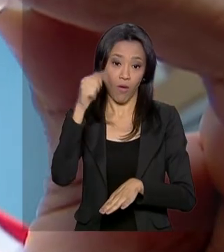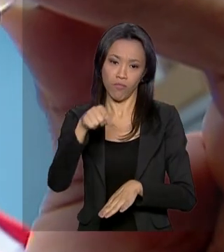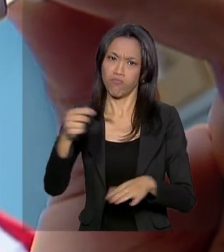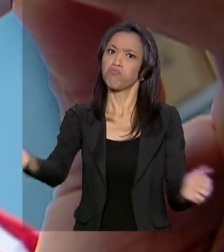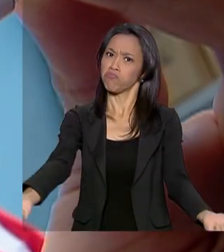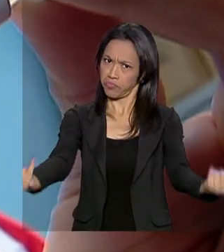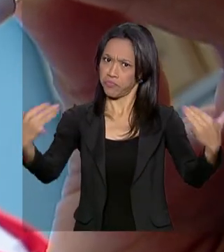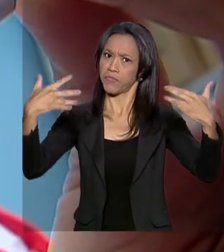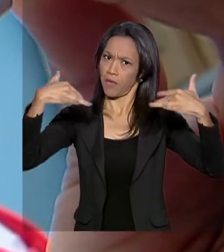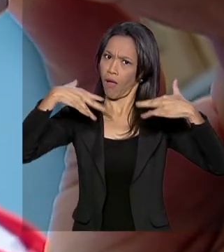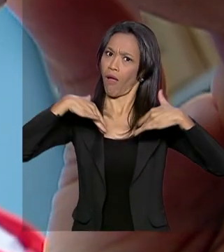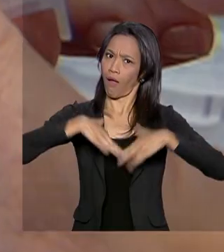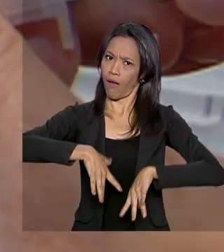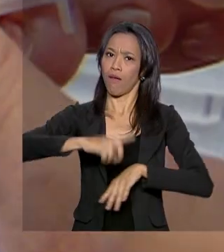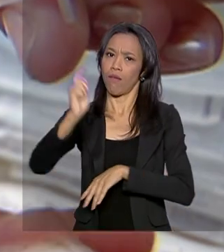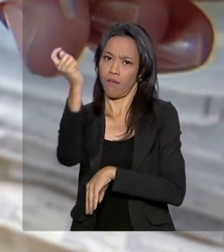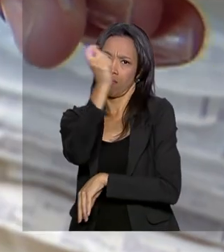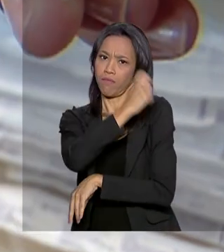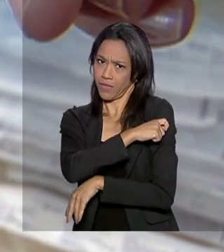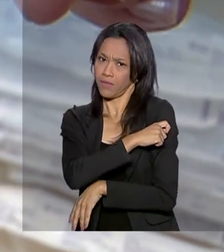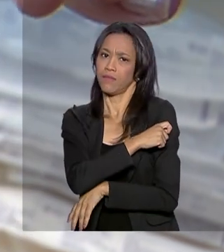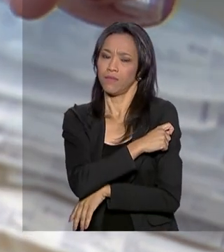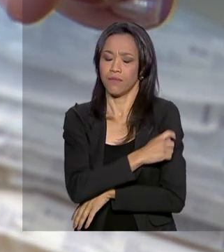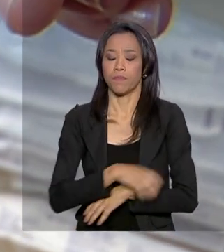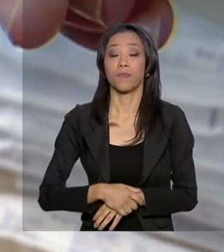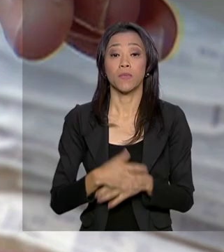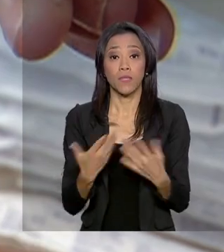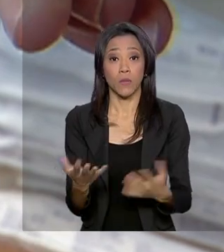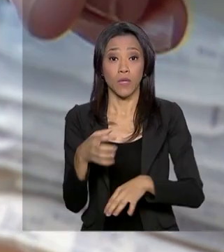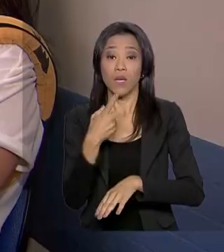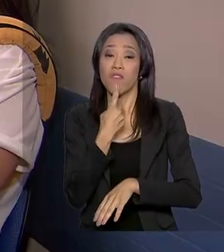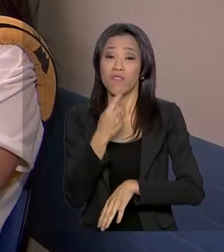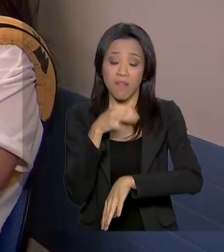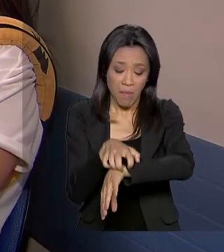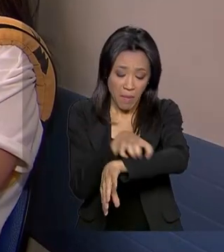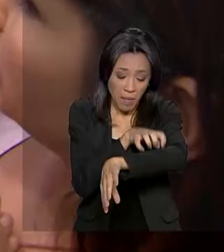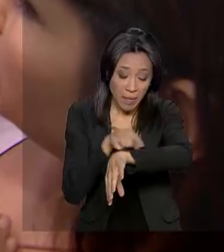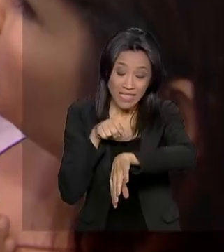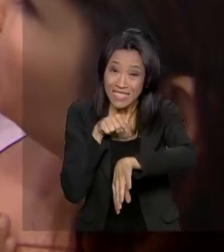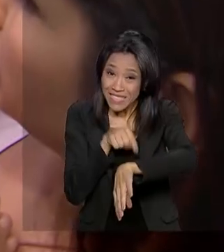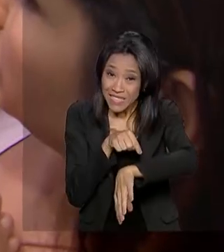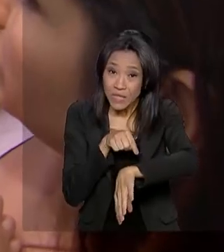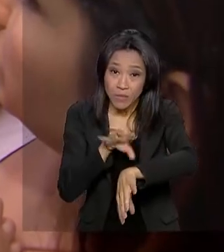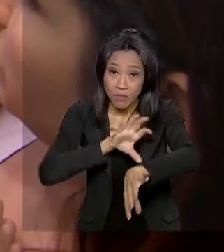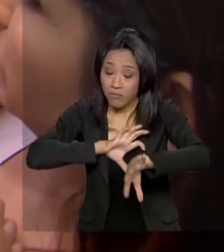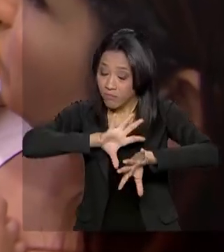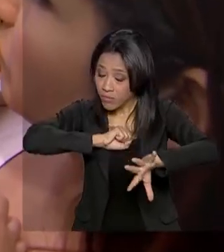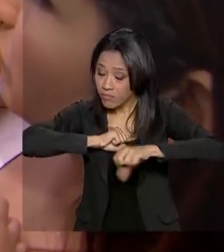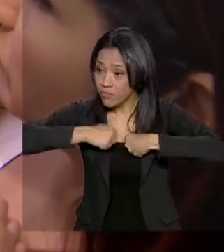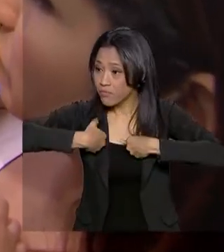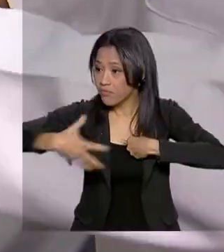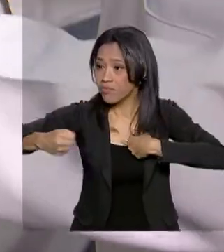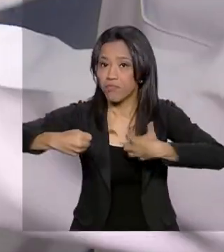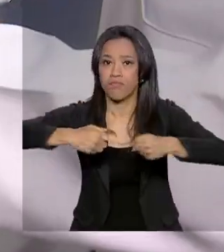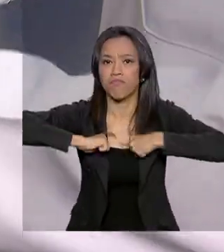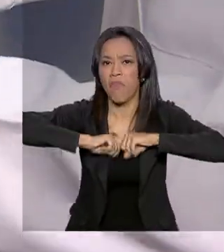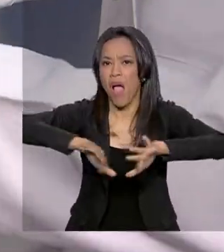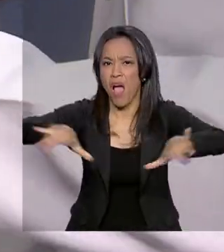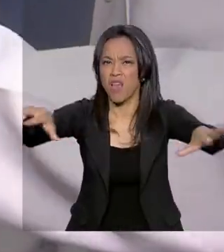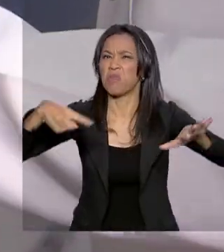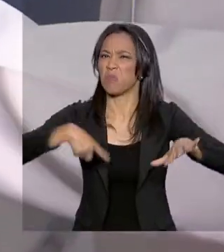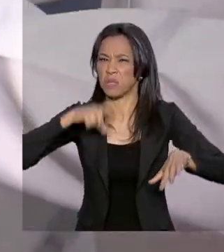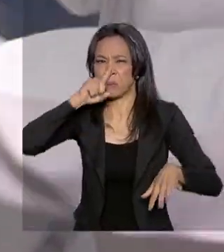compareceram para tomar a vacina. O sarampo é uma doença altamente contagiosa e pode levar a